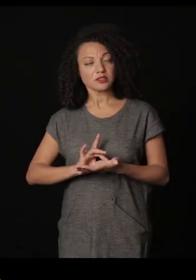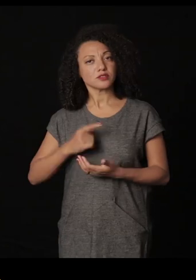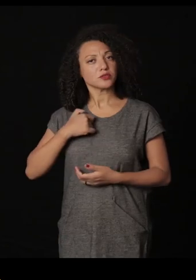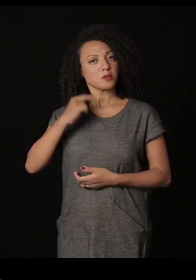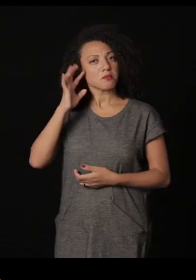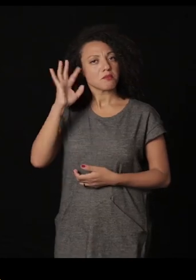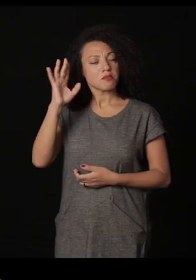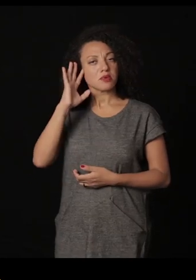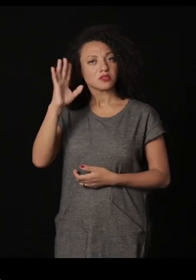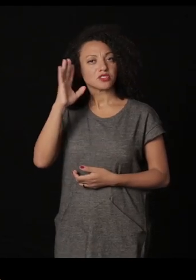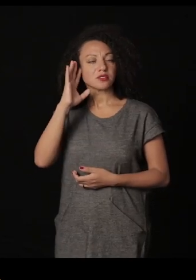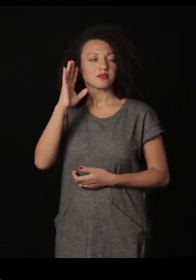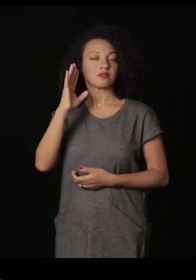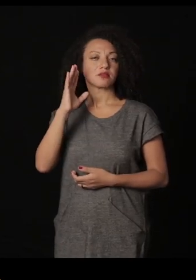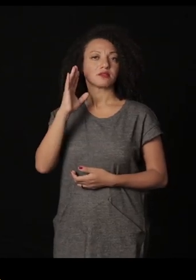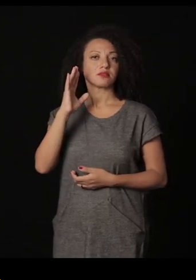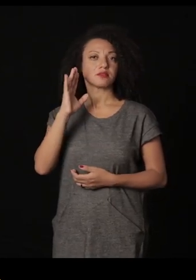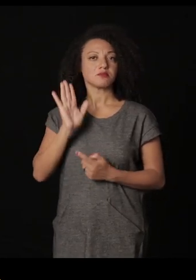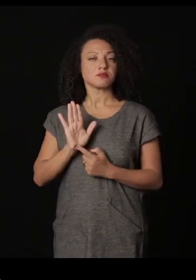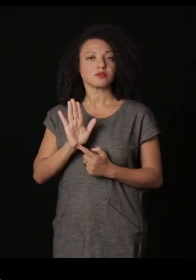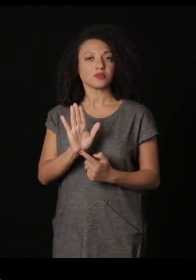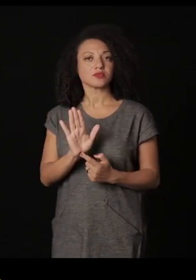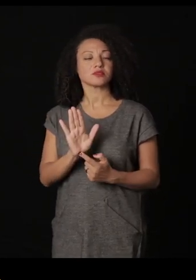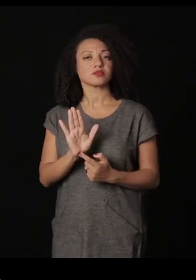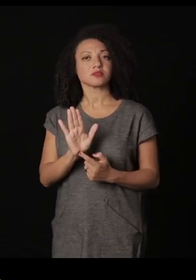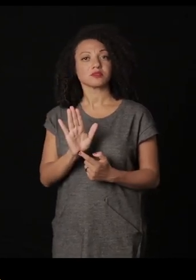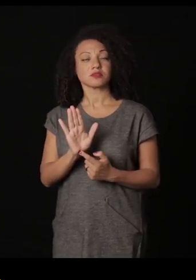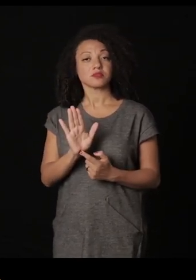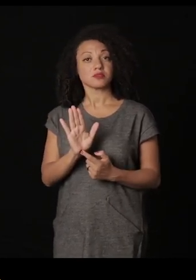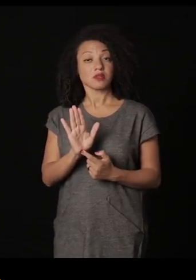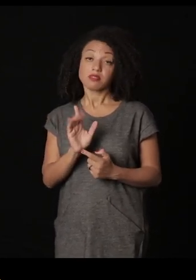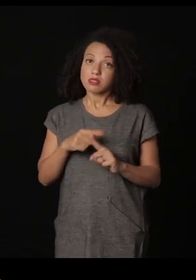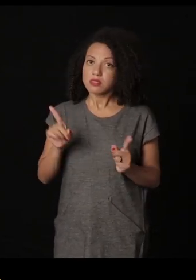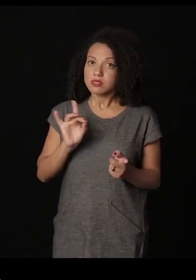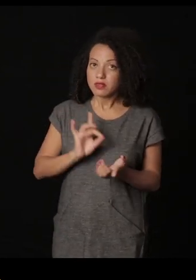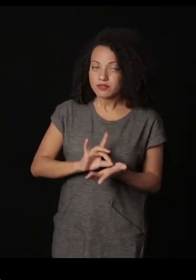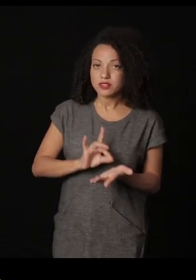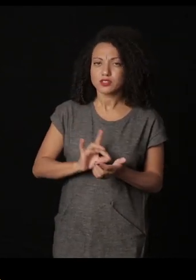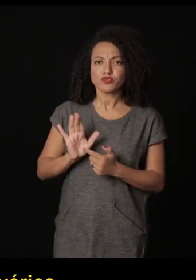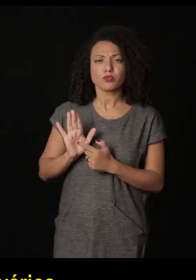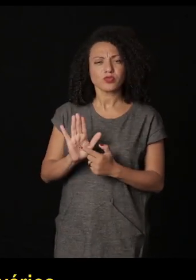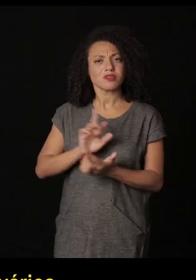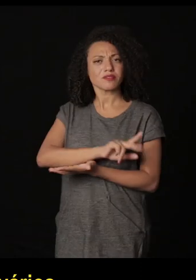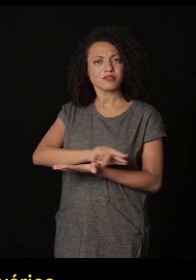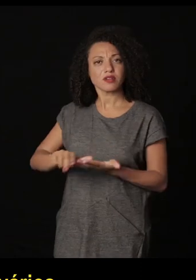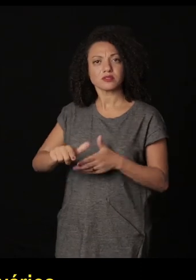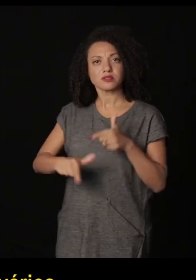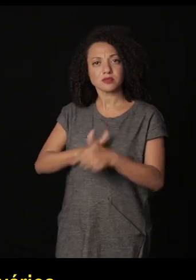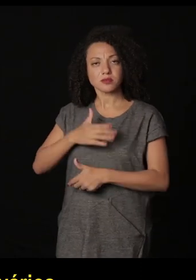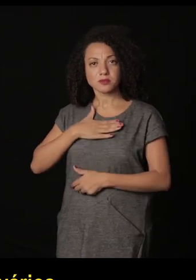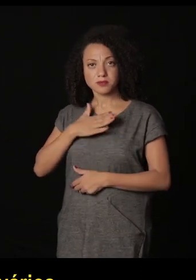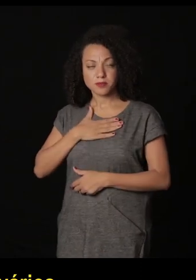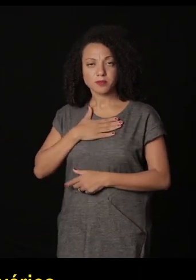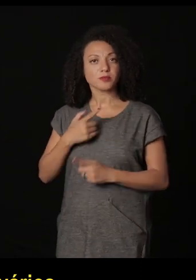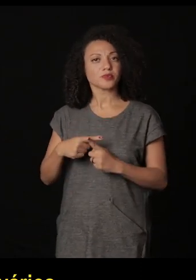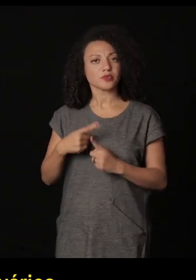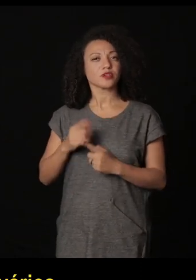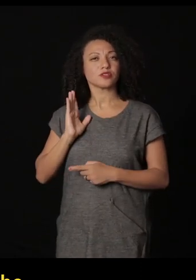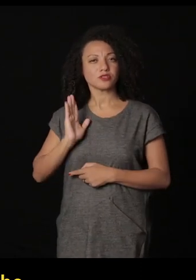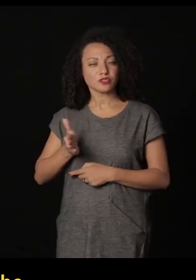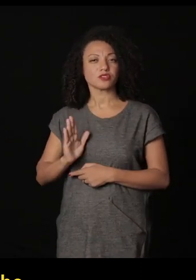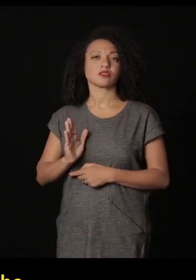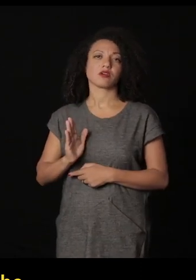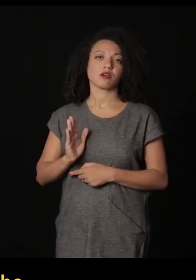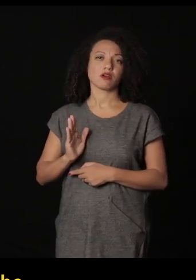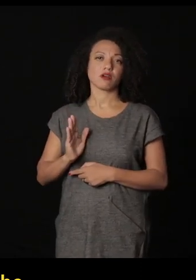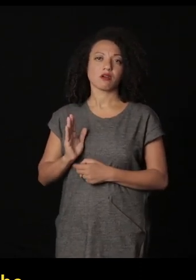eu na verdade pensei em fazer uma apresentação na verdade eu vou apresentar vários trabalhos meus